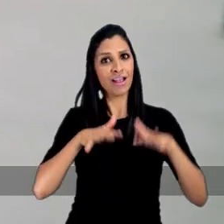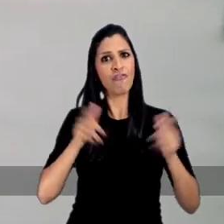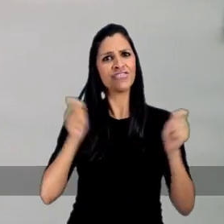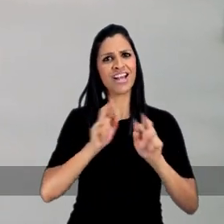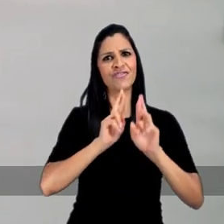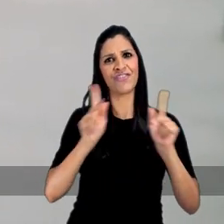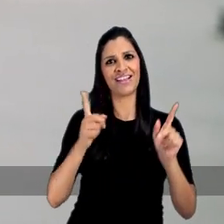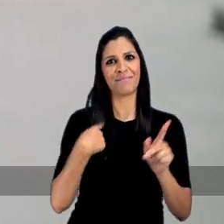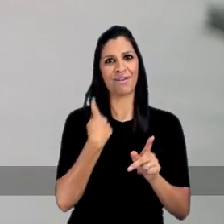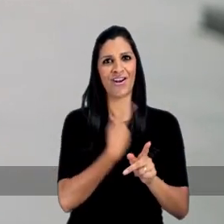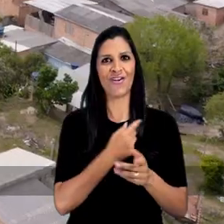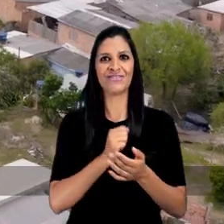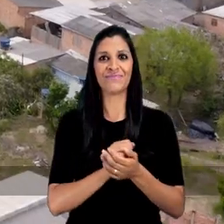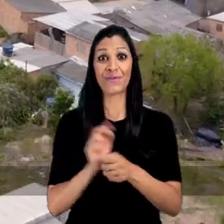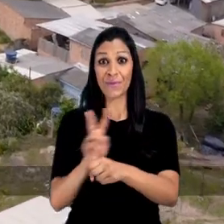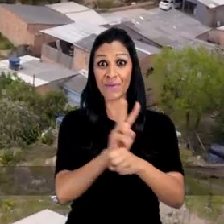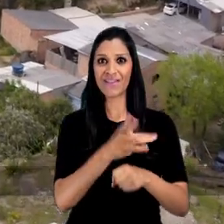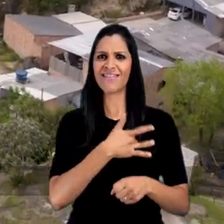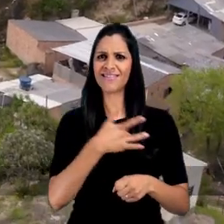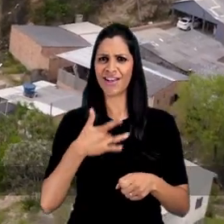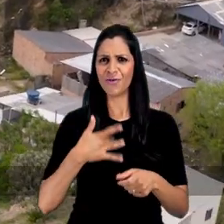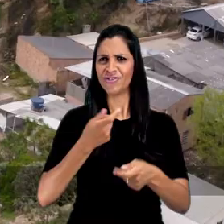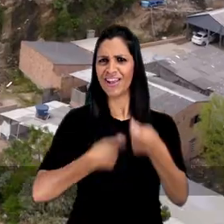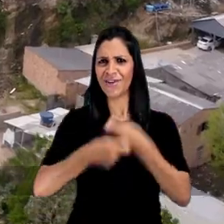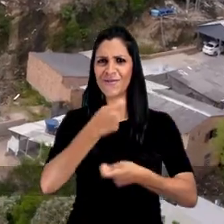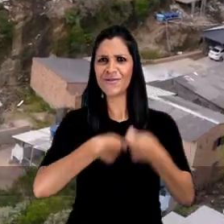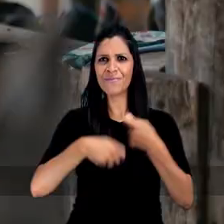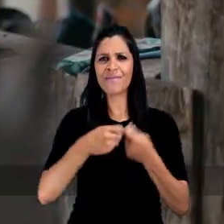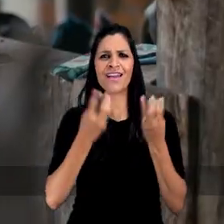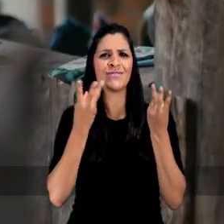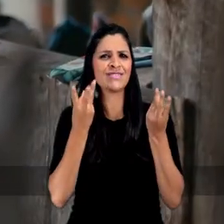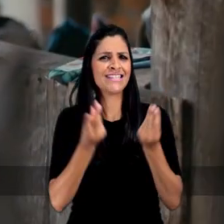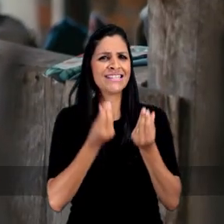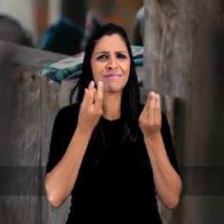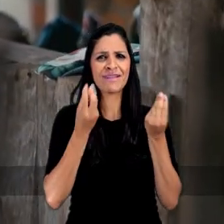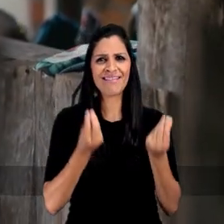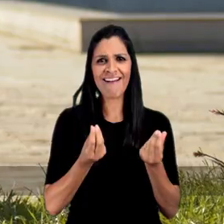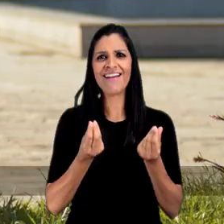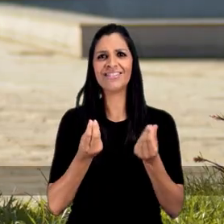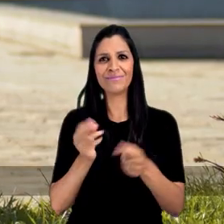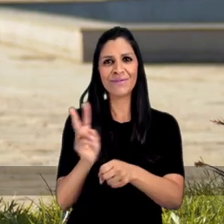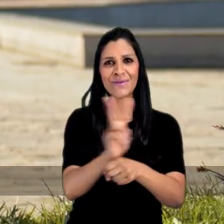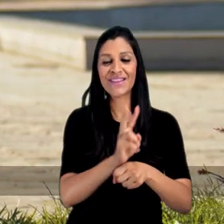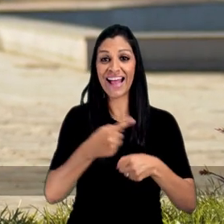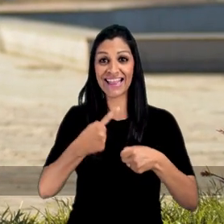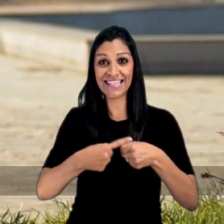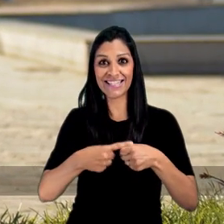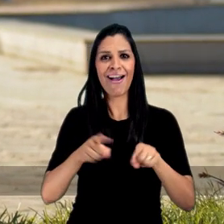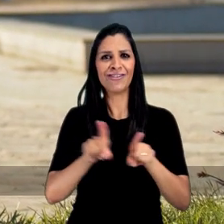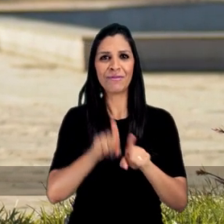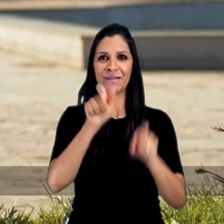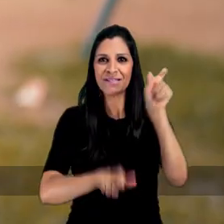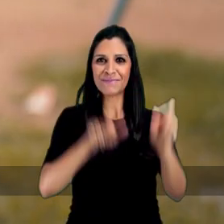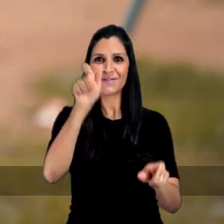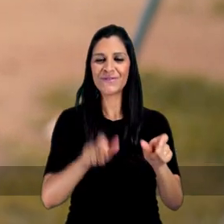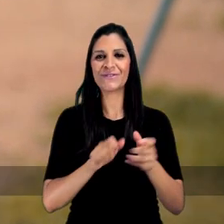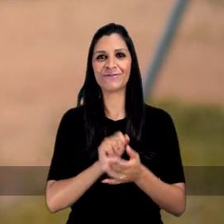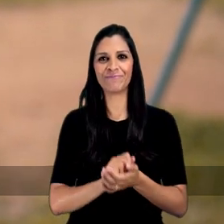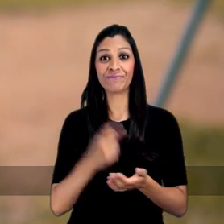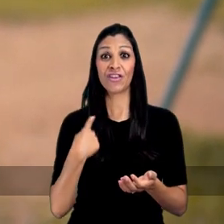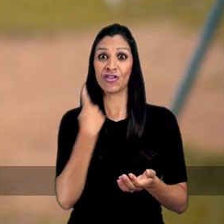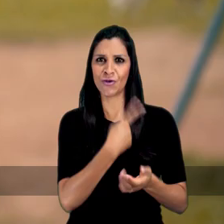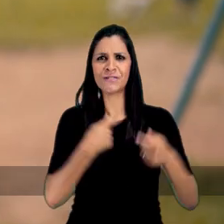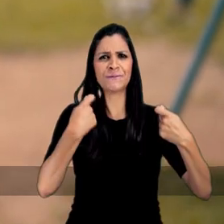talvez faça diferença para nós. Cuidar da saúde e da economia, com sensibilidade para cuidar da cidade e das